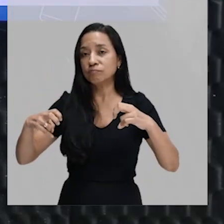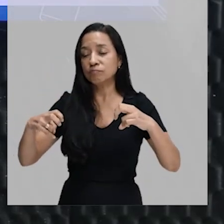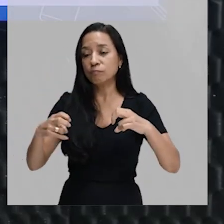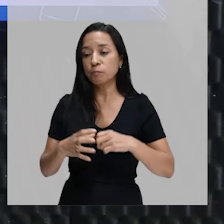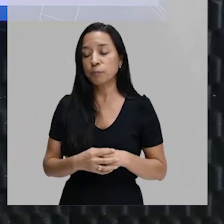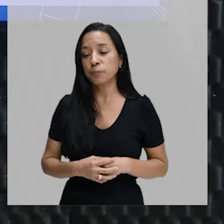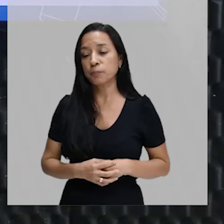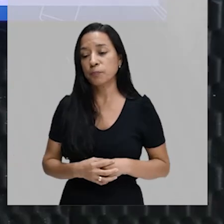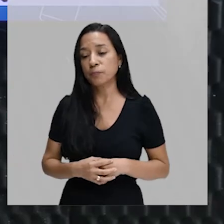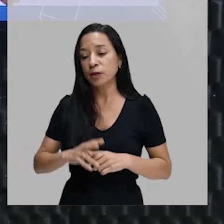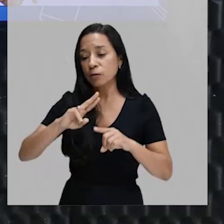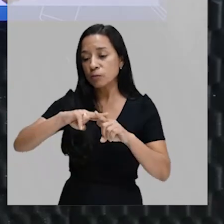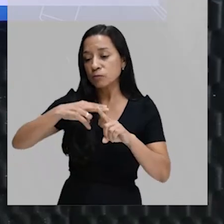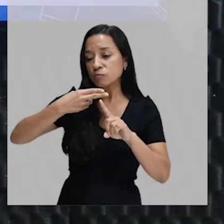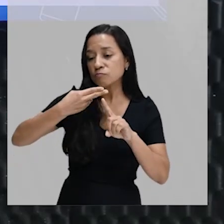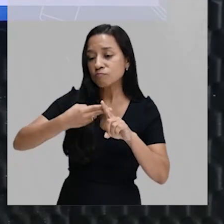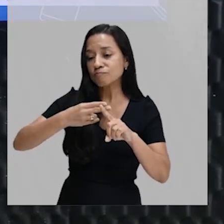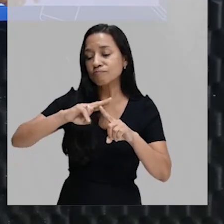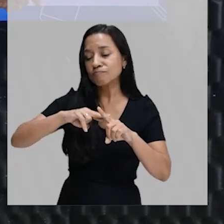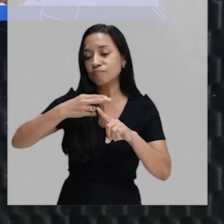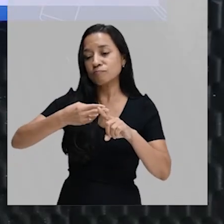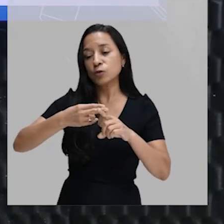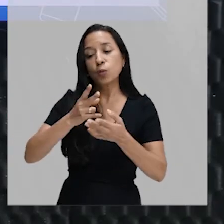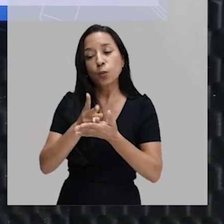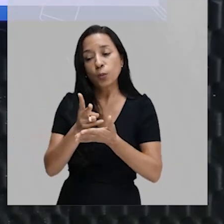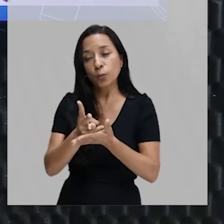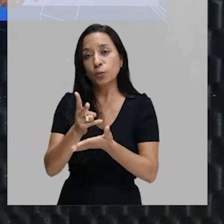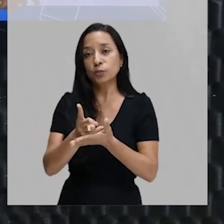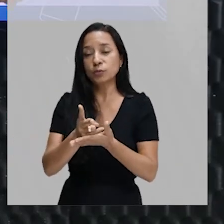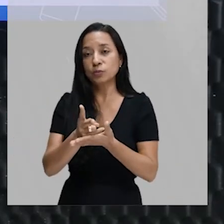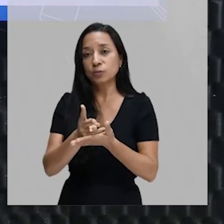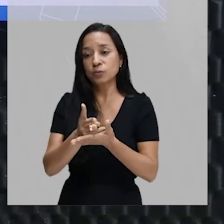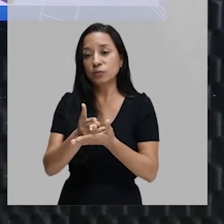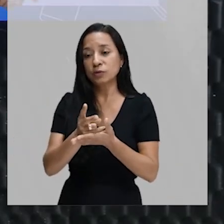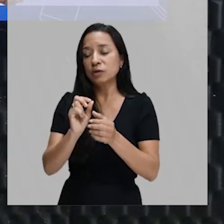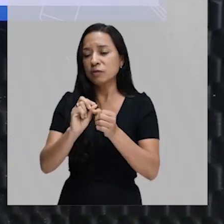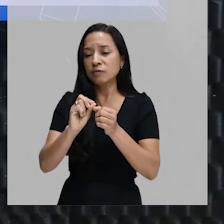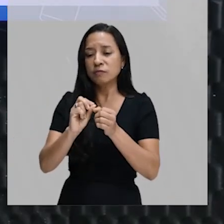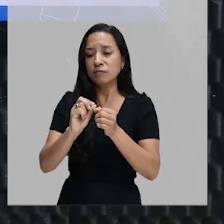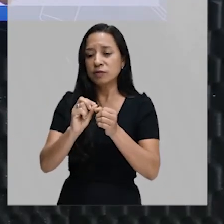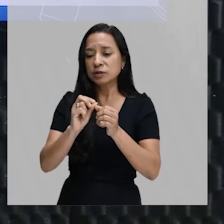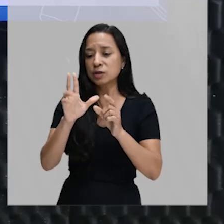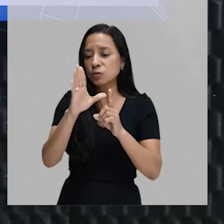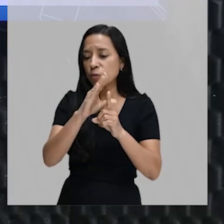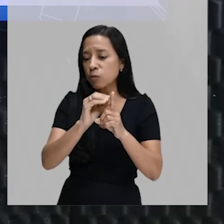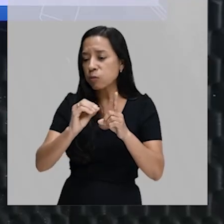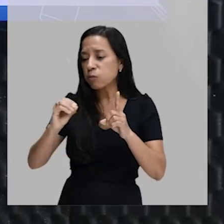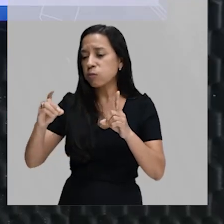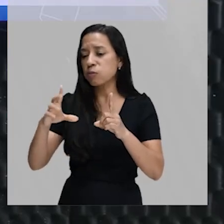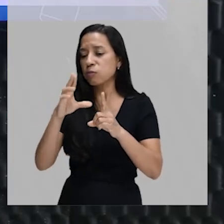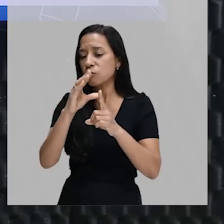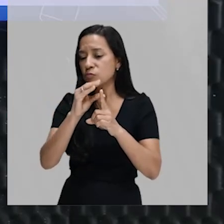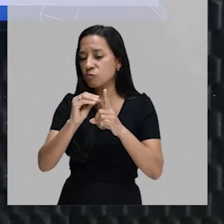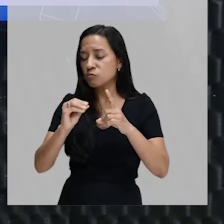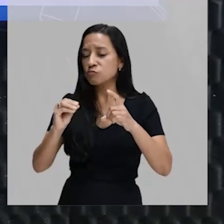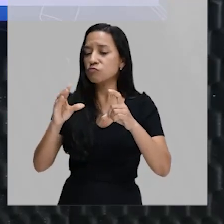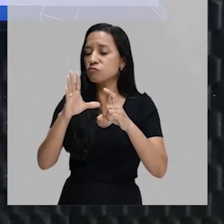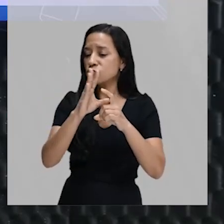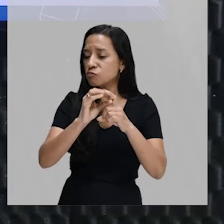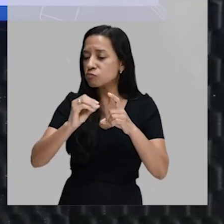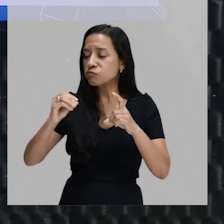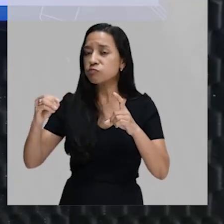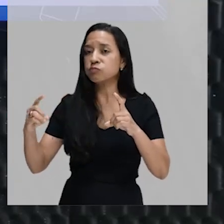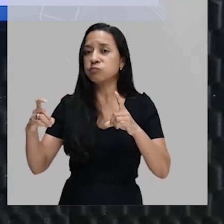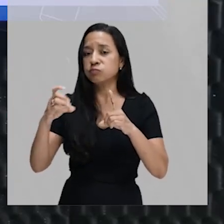Então, quando ela se reproduz assexuadamente, ela continua gerando várias cópias dela mesma com o seu